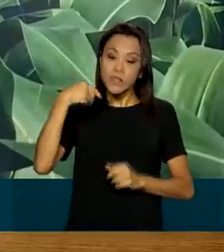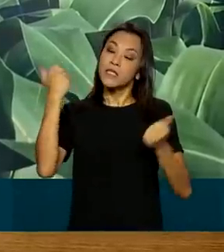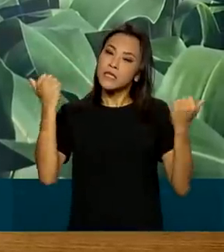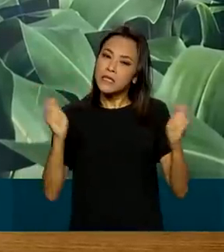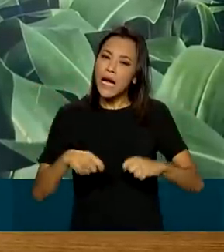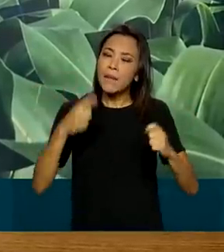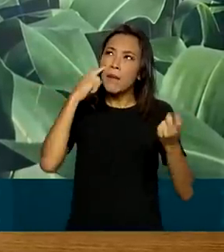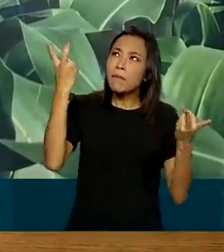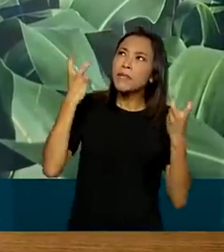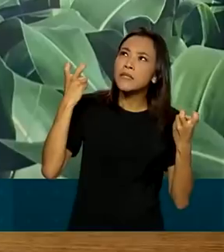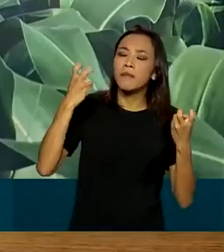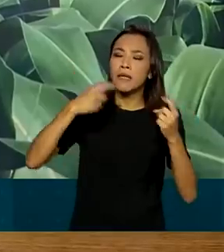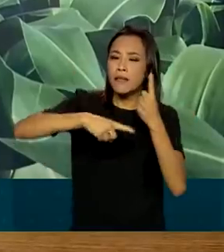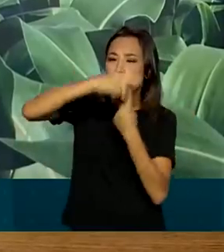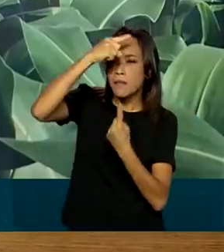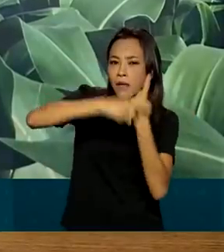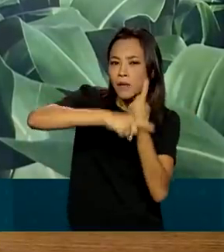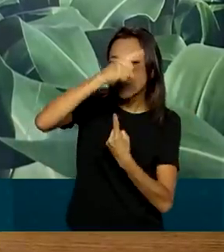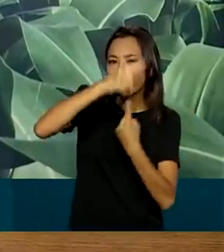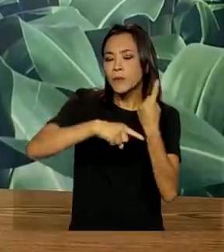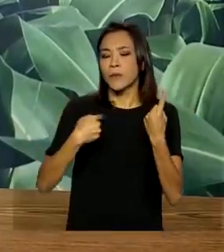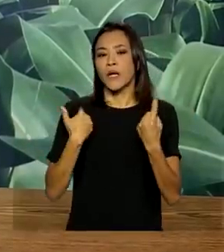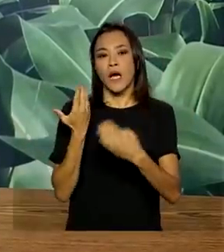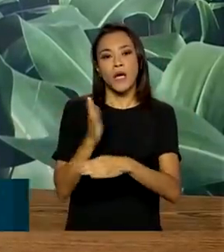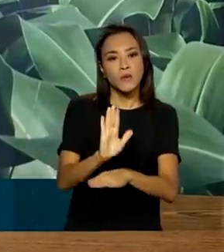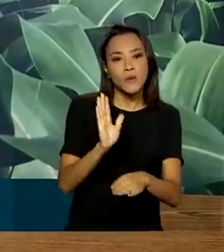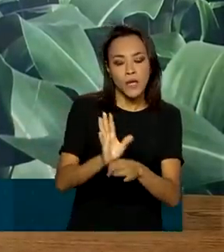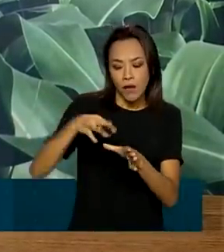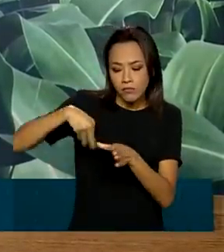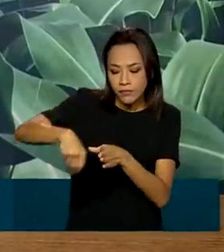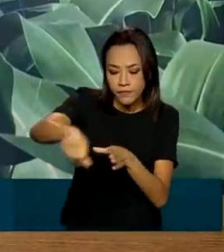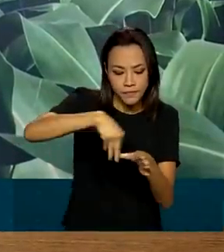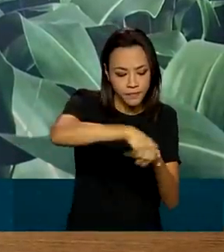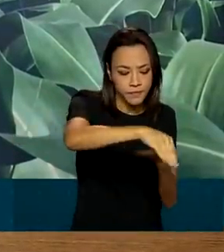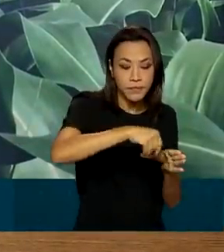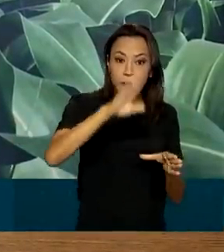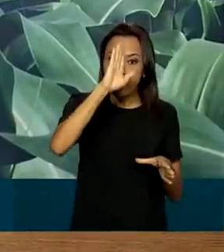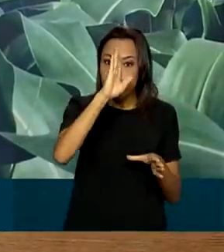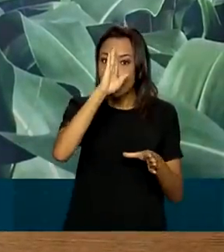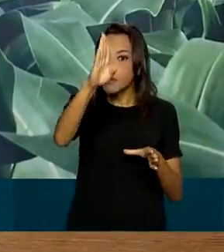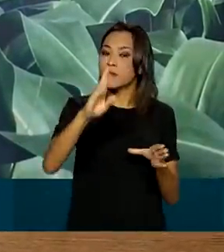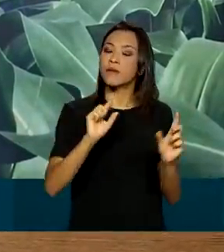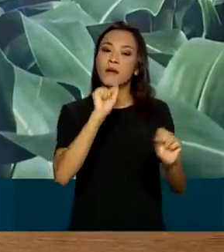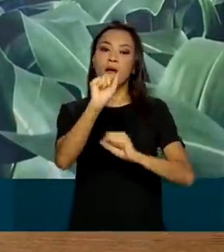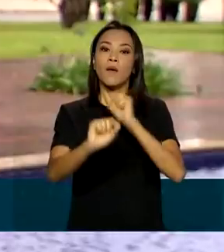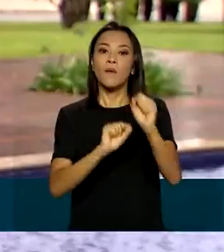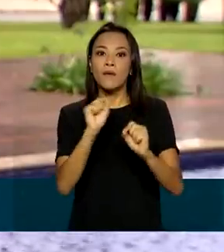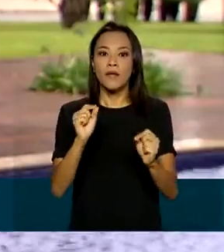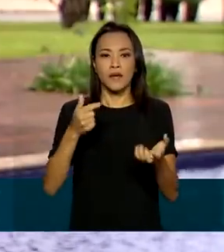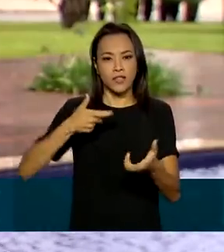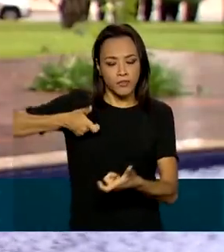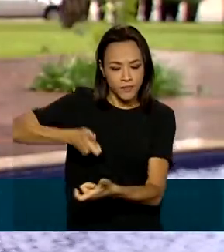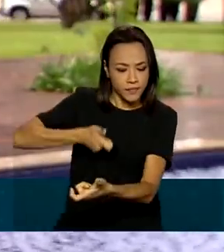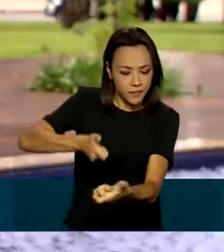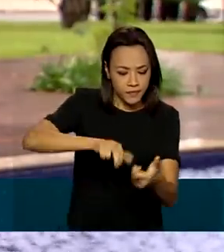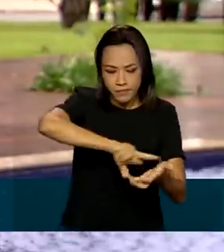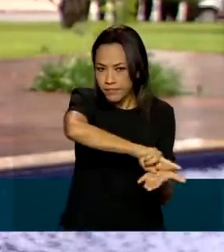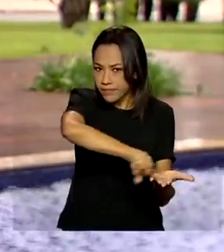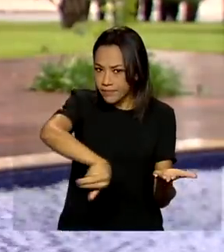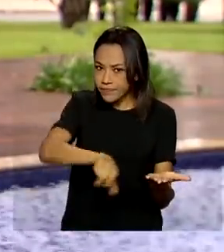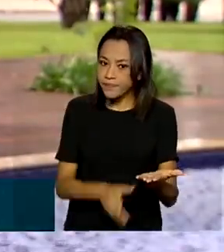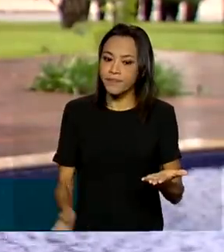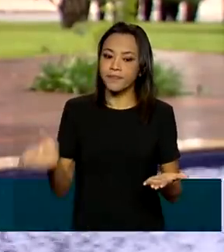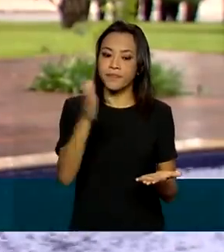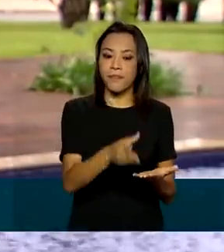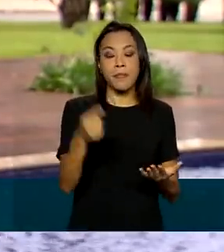temperatura, ajudando não só no plantio e na colheita, mas principalmente na aplicação de defensivos. Pensando principalmente